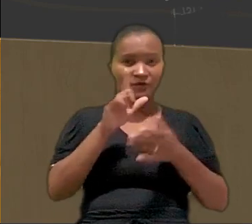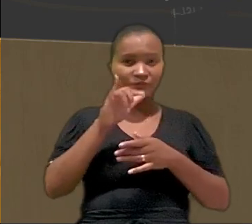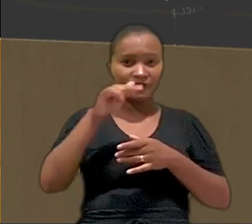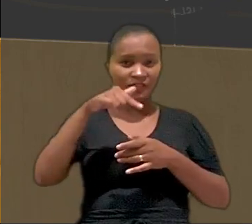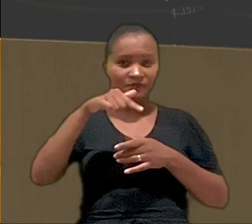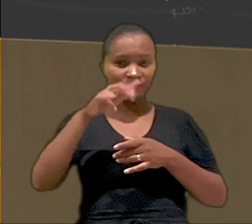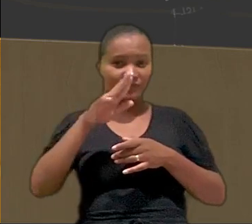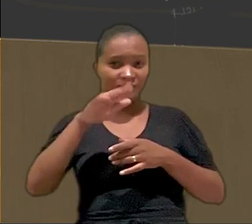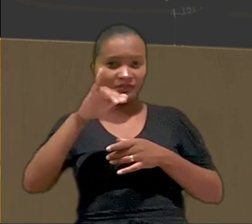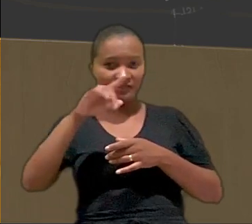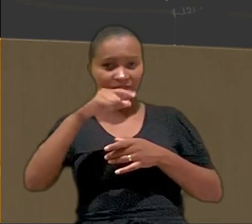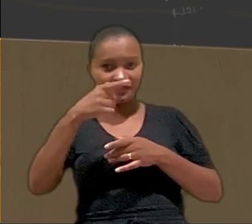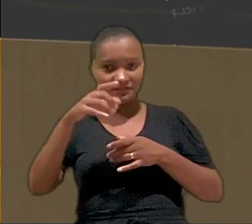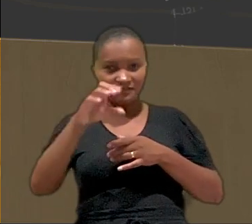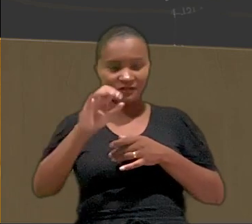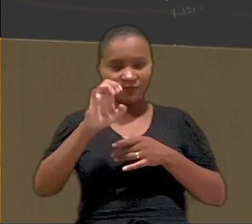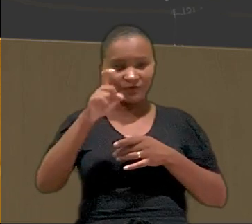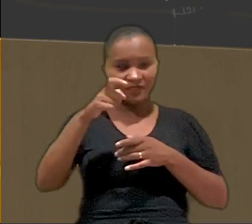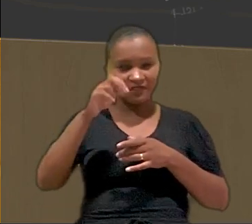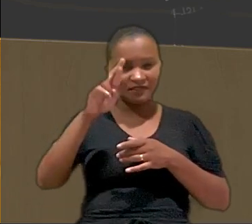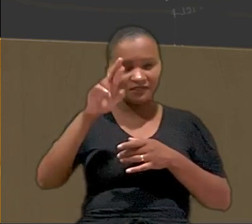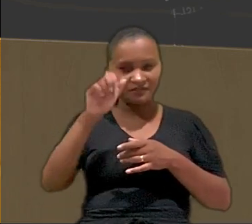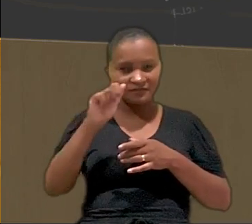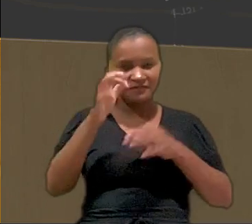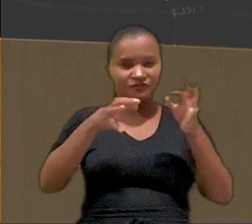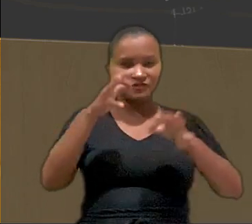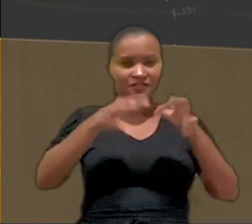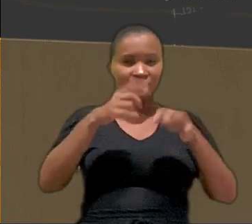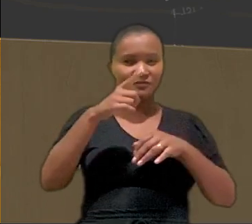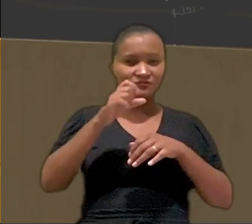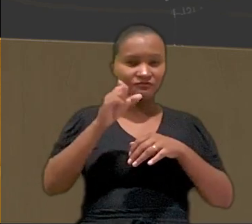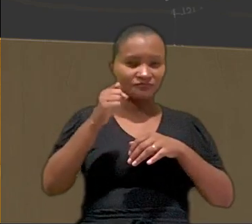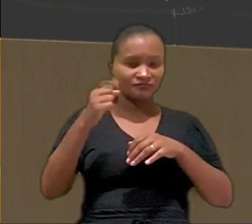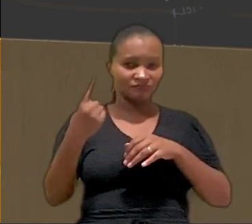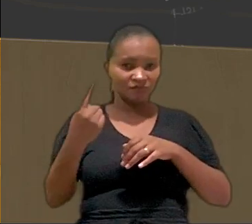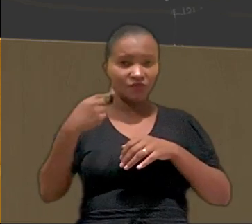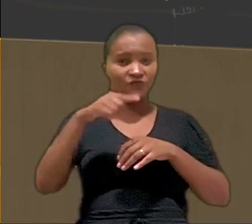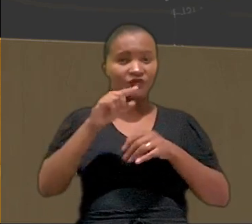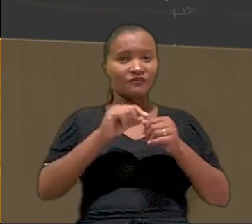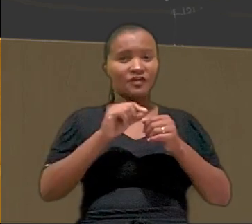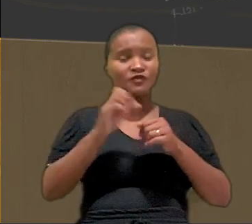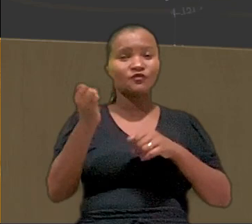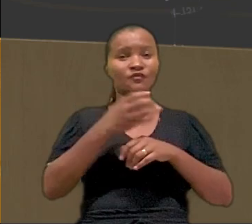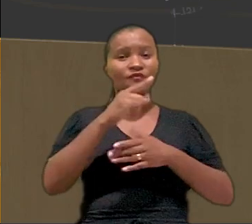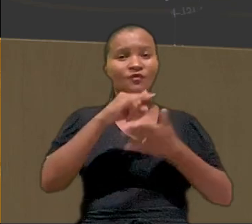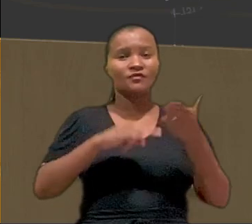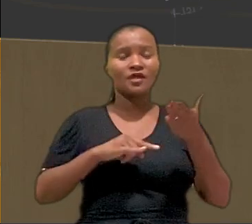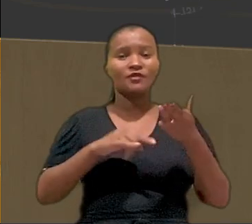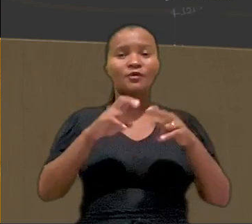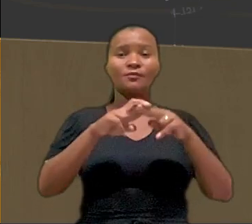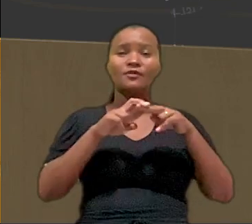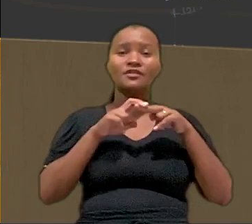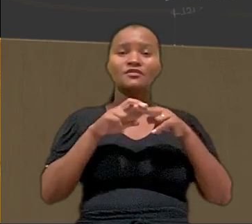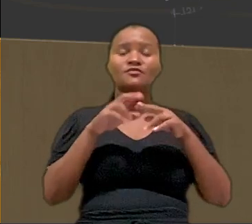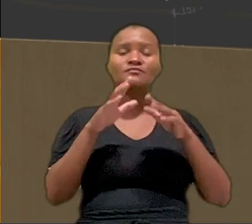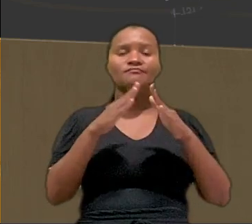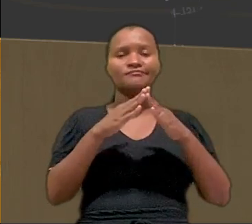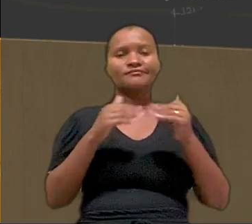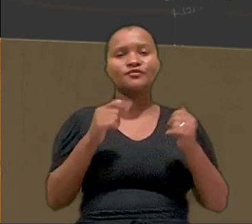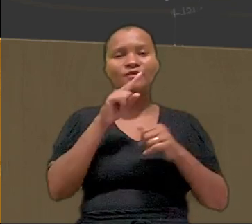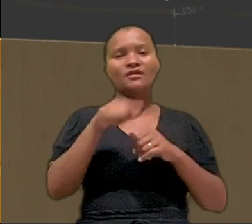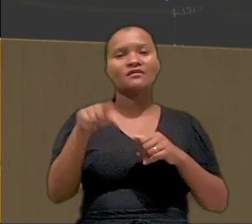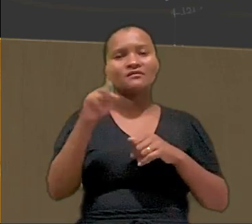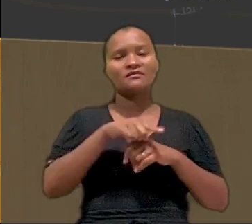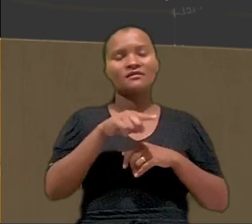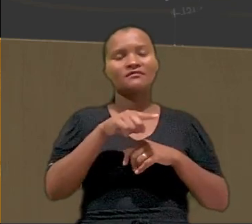entrou em liquidação extrajudicial, em 1991, foi firmado um novo contrato. Por isso, ela pediu a nulidade da